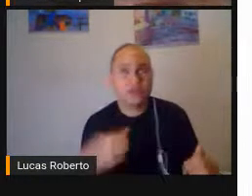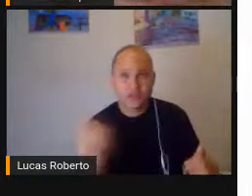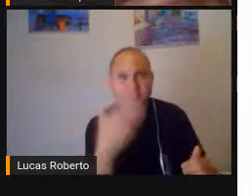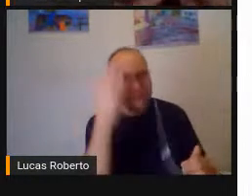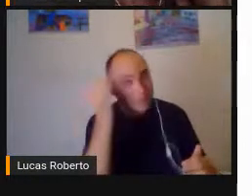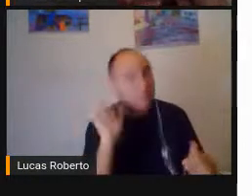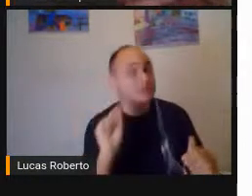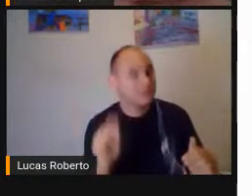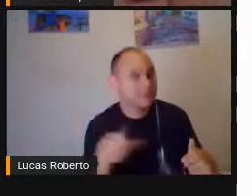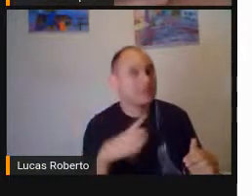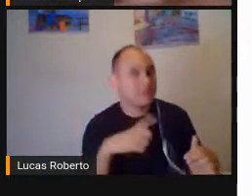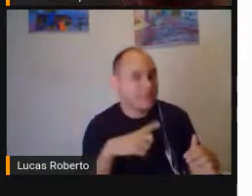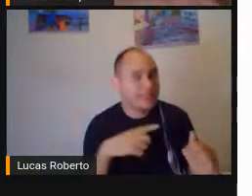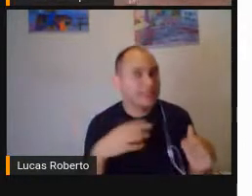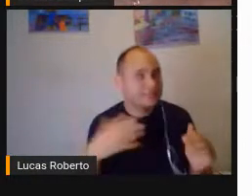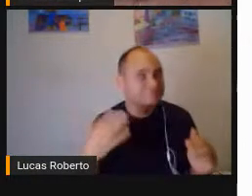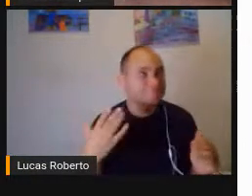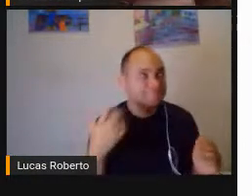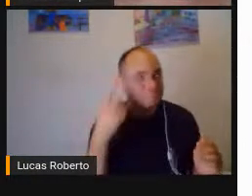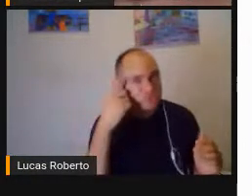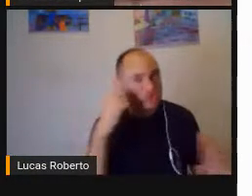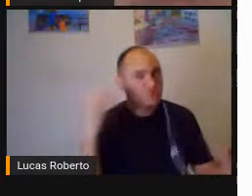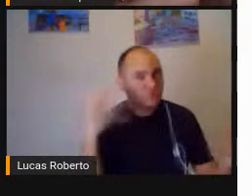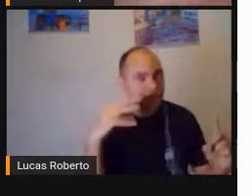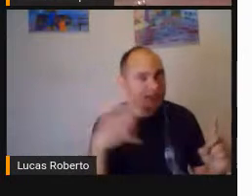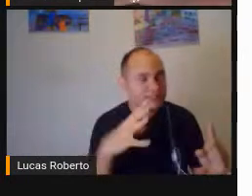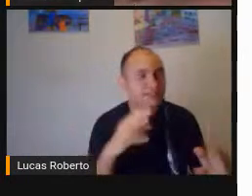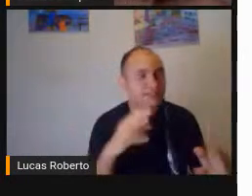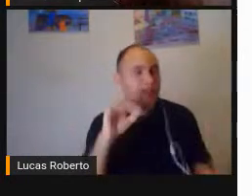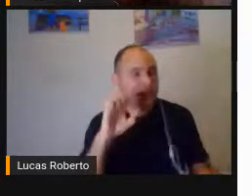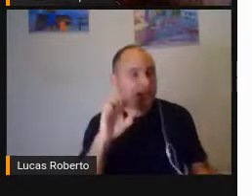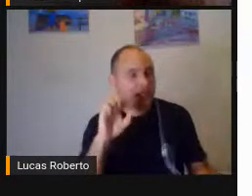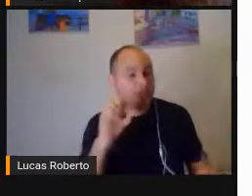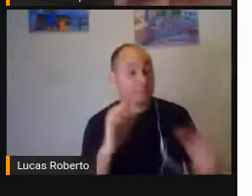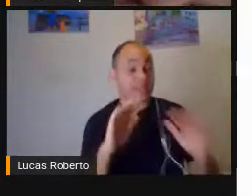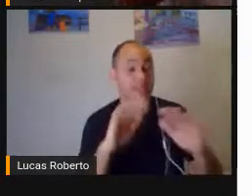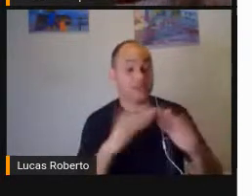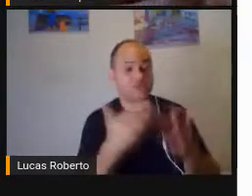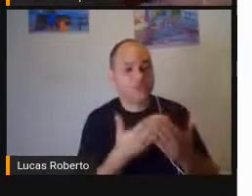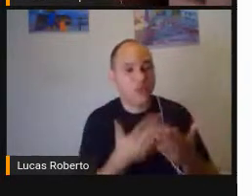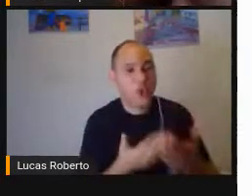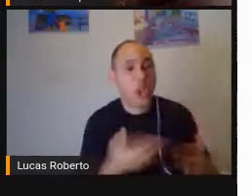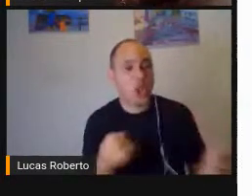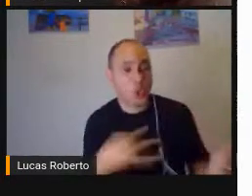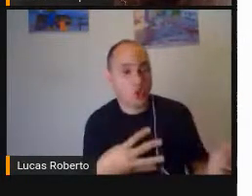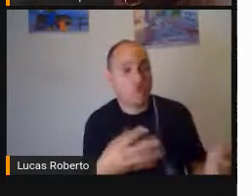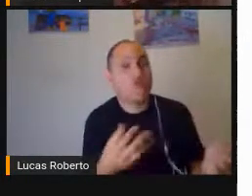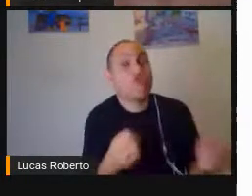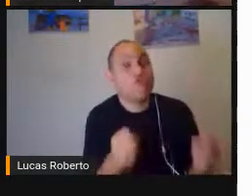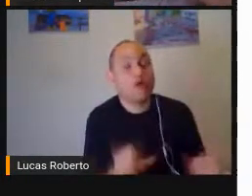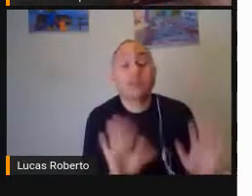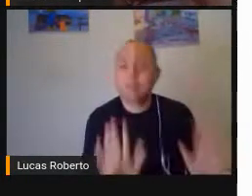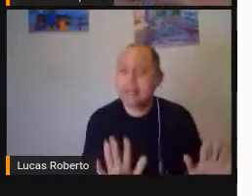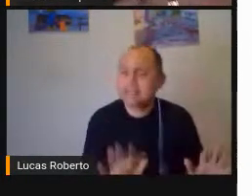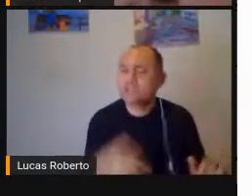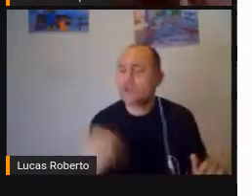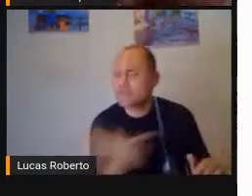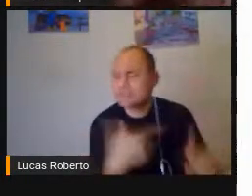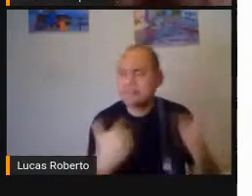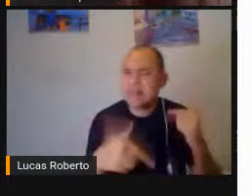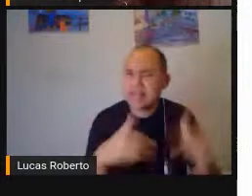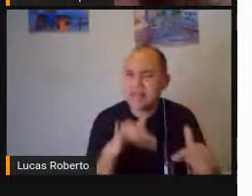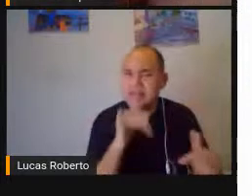produção De conhecimento Por parte Desses estudantes Produção De sentidos Tornar